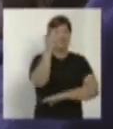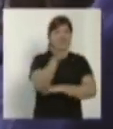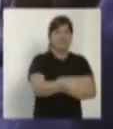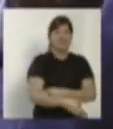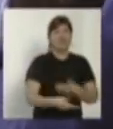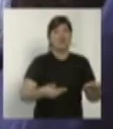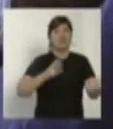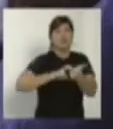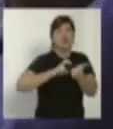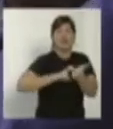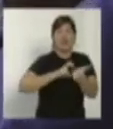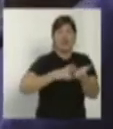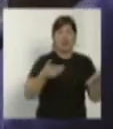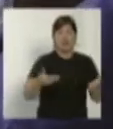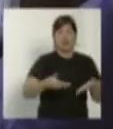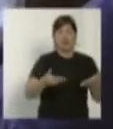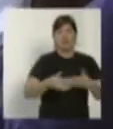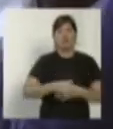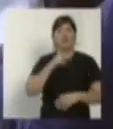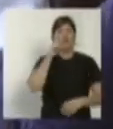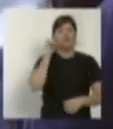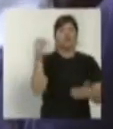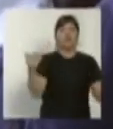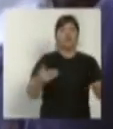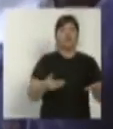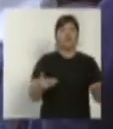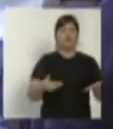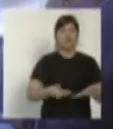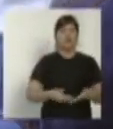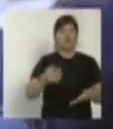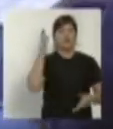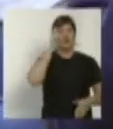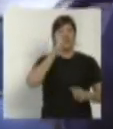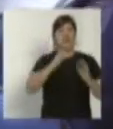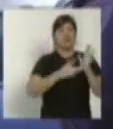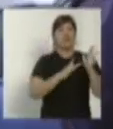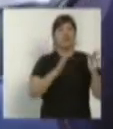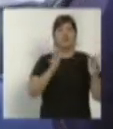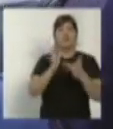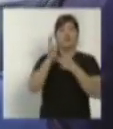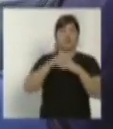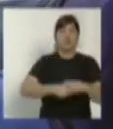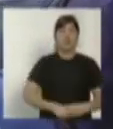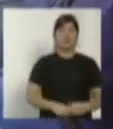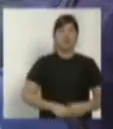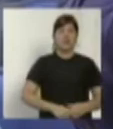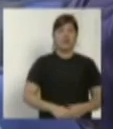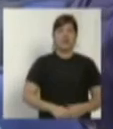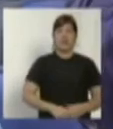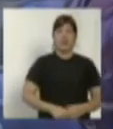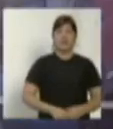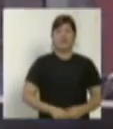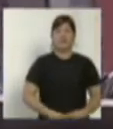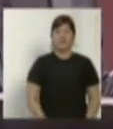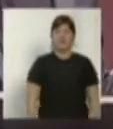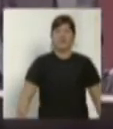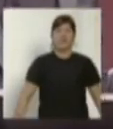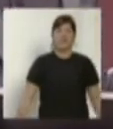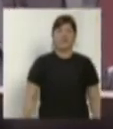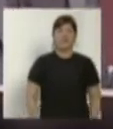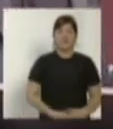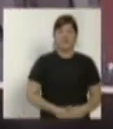Nesta manhã, neste dia, Senhor, em nós estamos reunidos aqui, dia 29 de agosto de